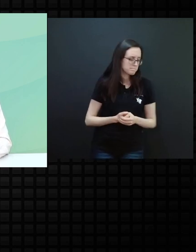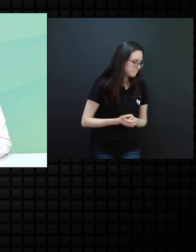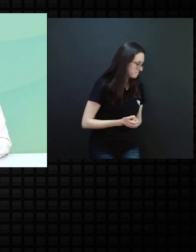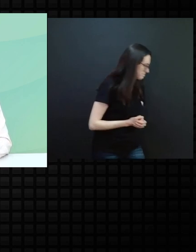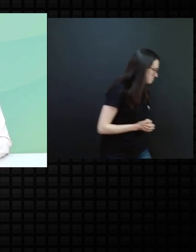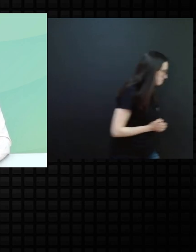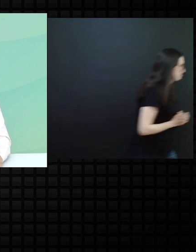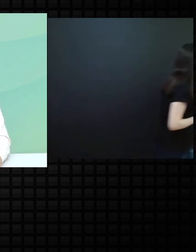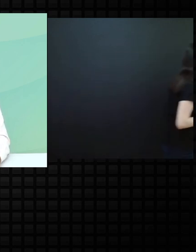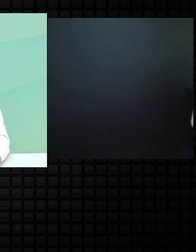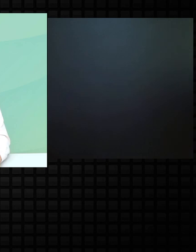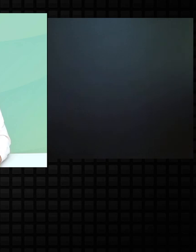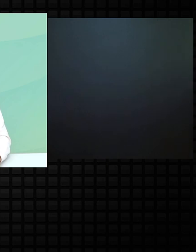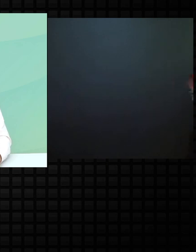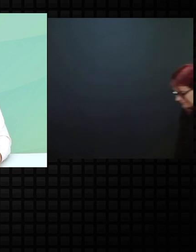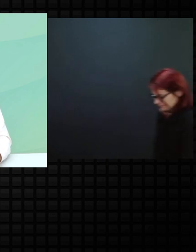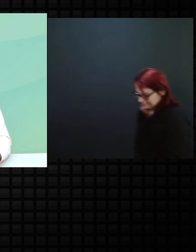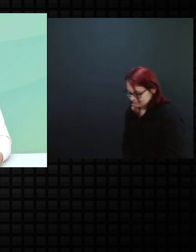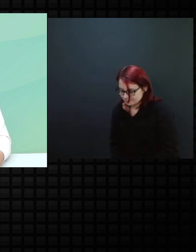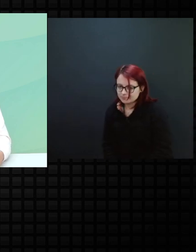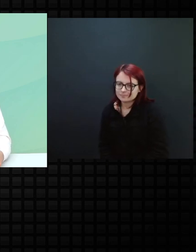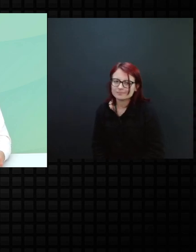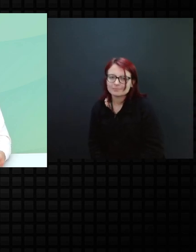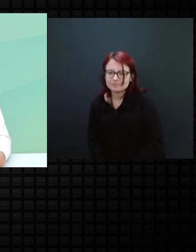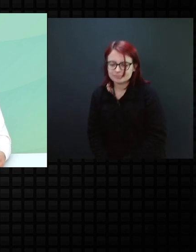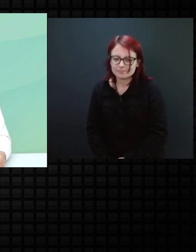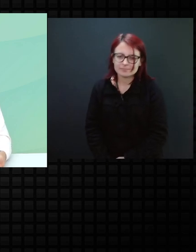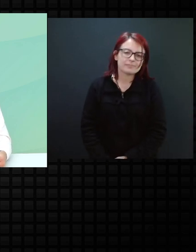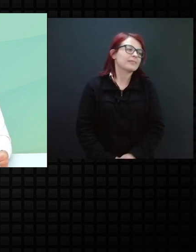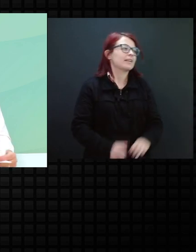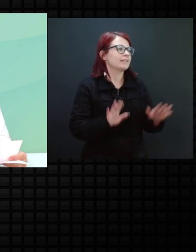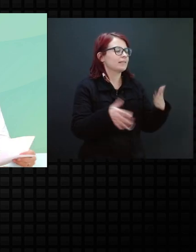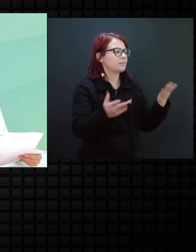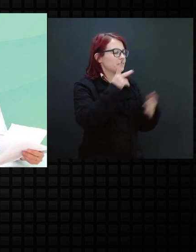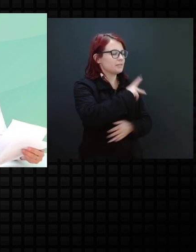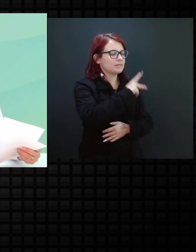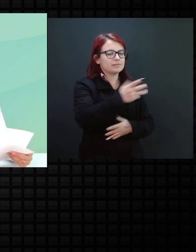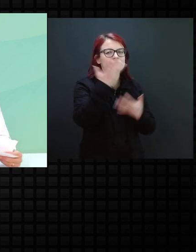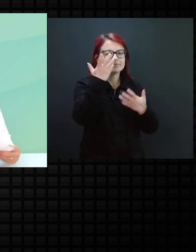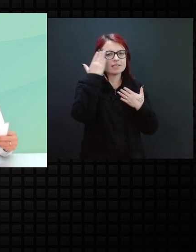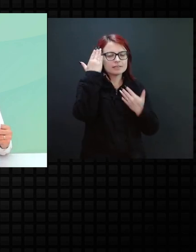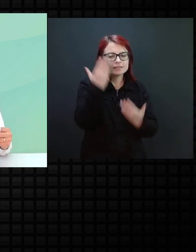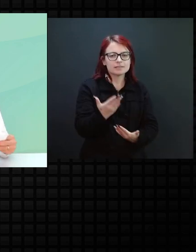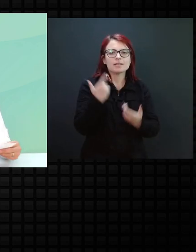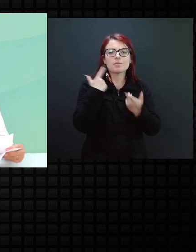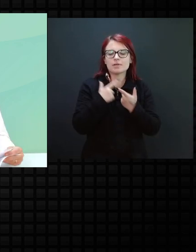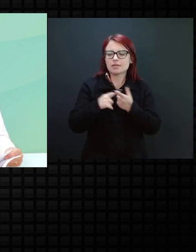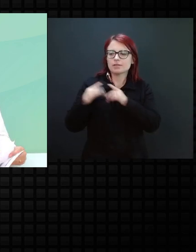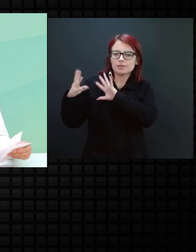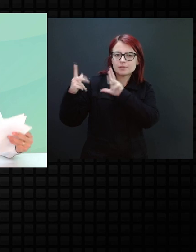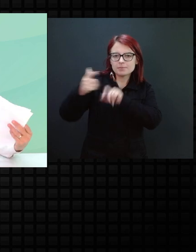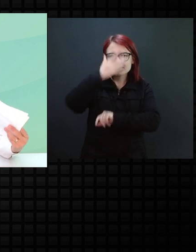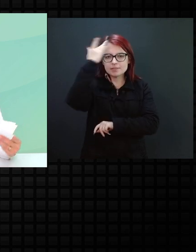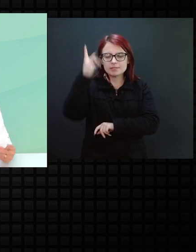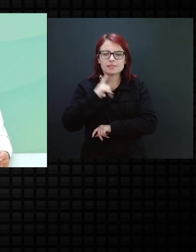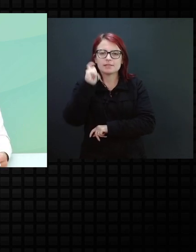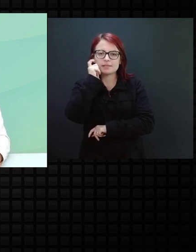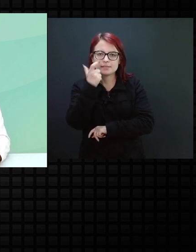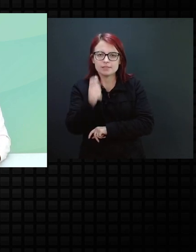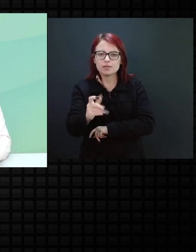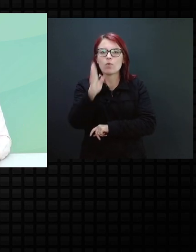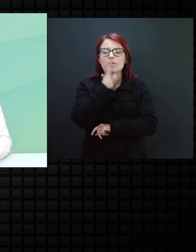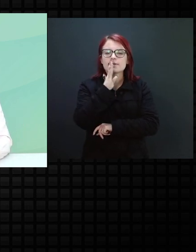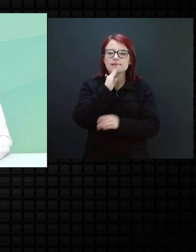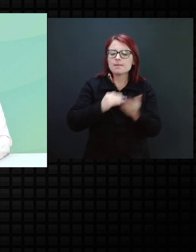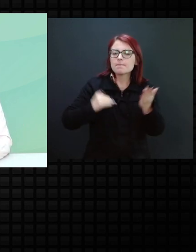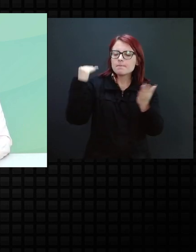Ah, professor, eu agradeço, né, eu sei que todas as pessoas que podem estar nos assistindo, porque tenham um interesse realmente em conhecer